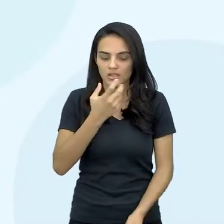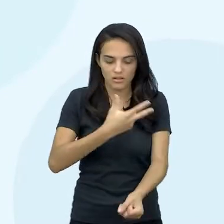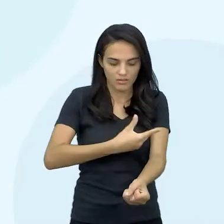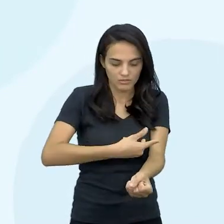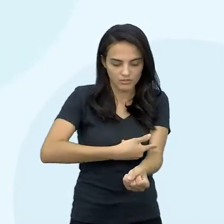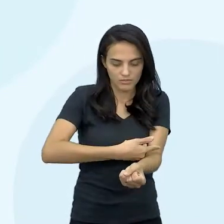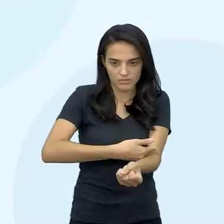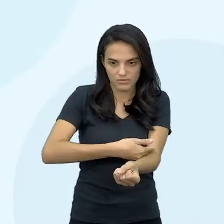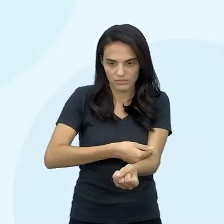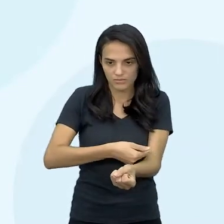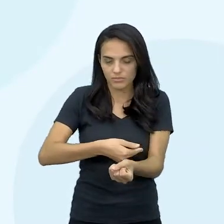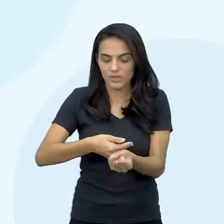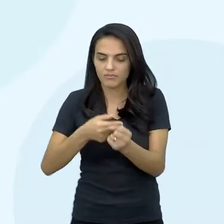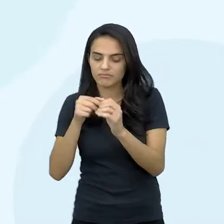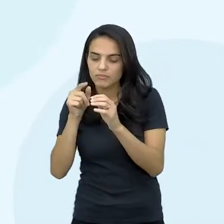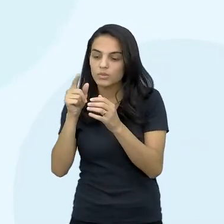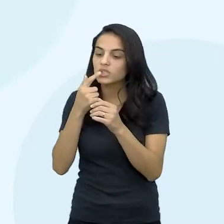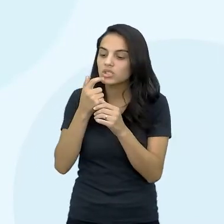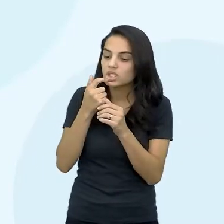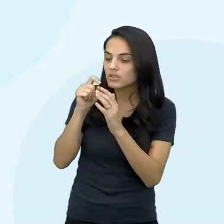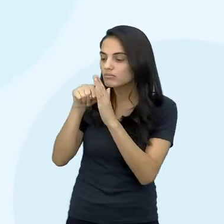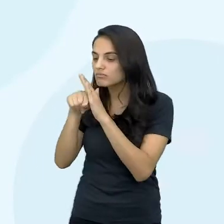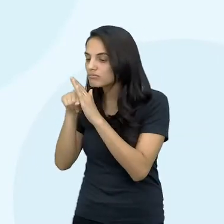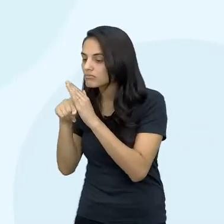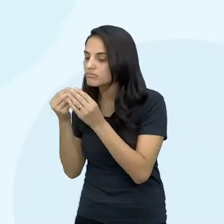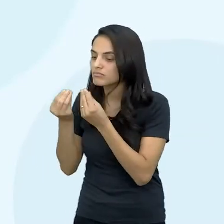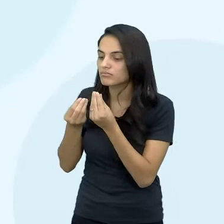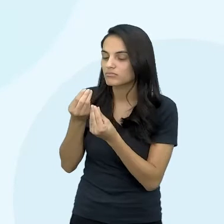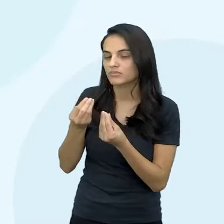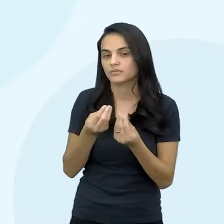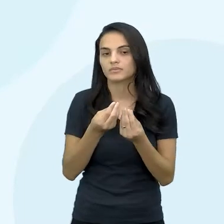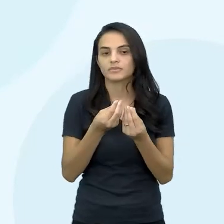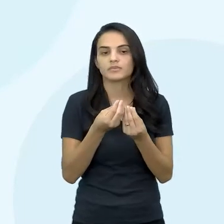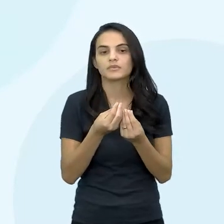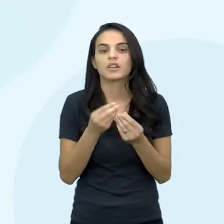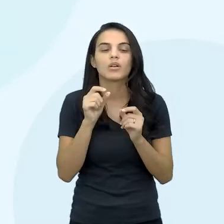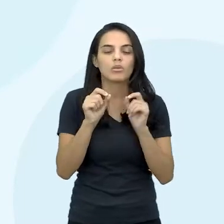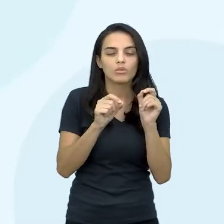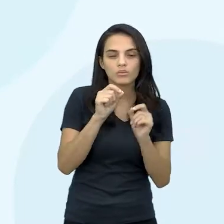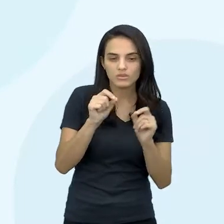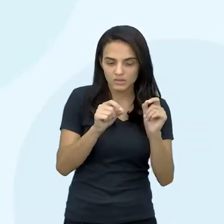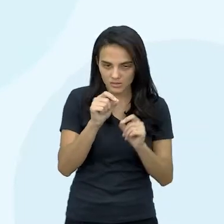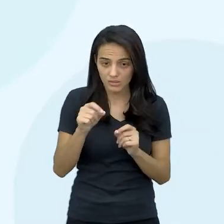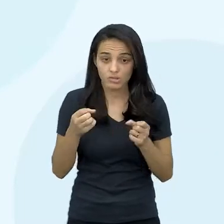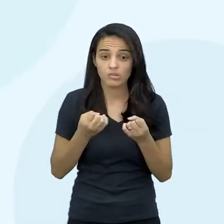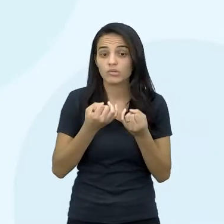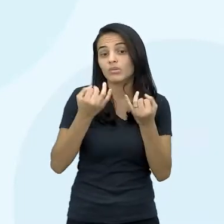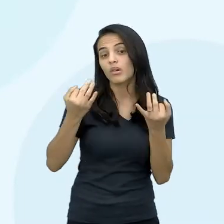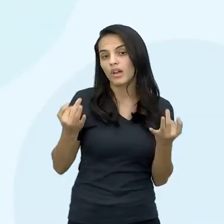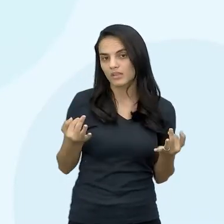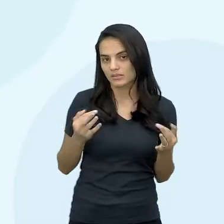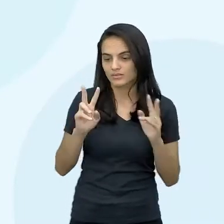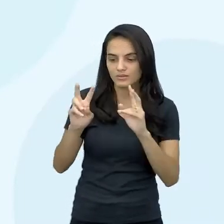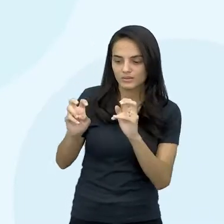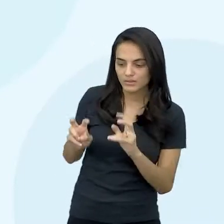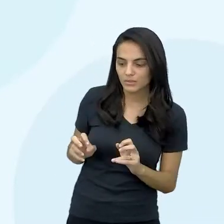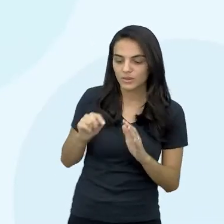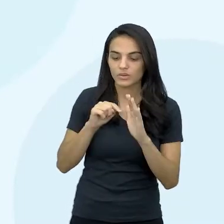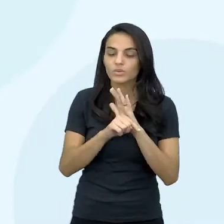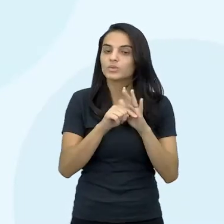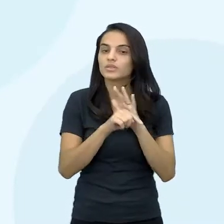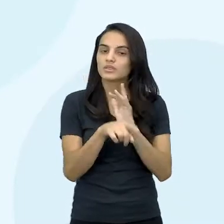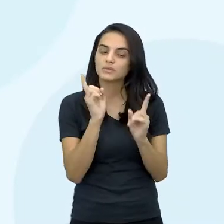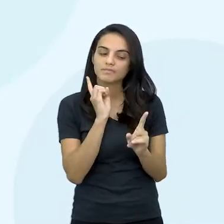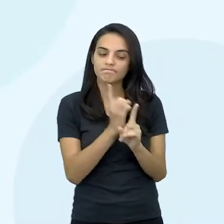fazer, então, a análise desse sangue, e aí, então, né, o que que ela, né, quais foram os parâmetros que o exame ali